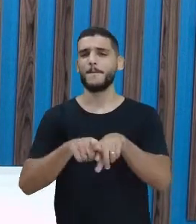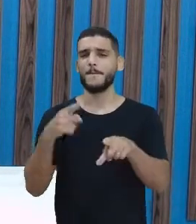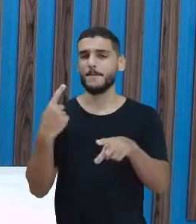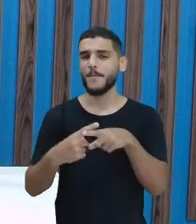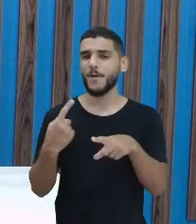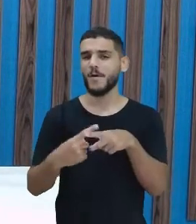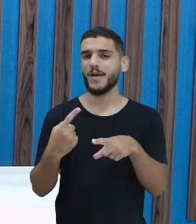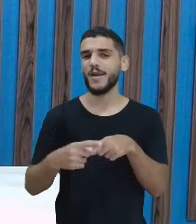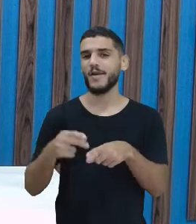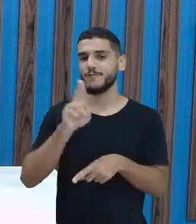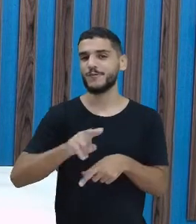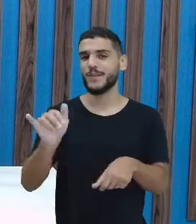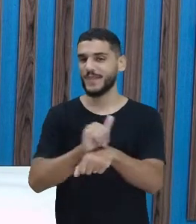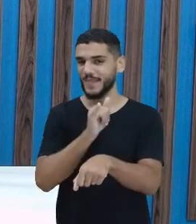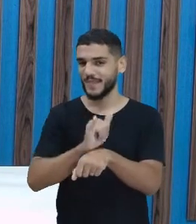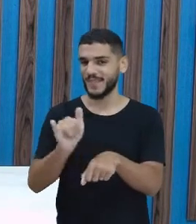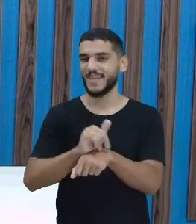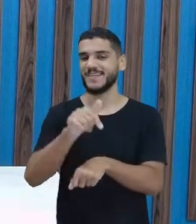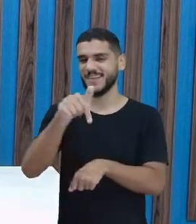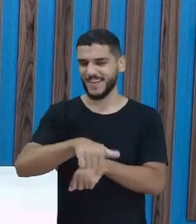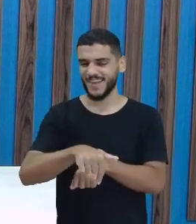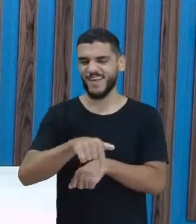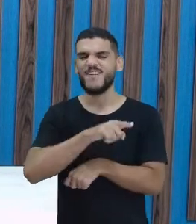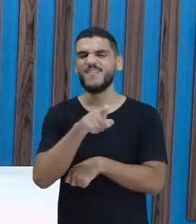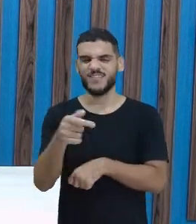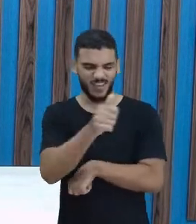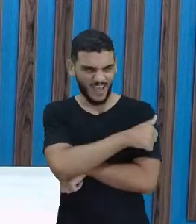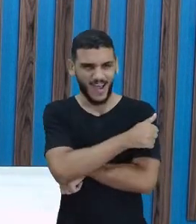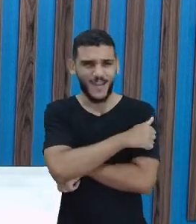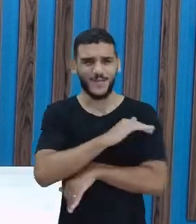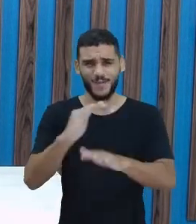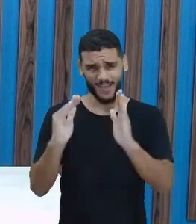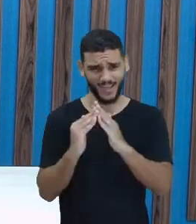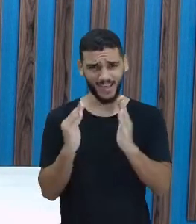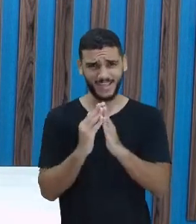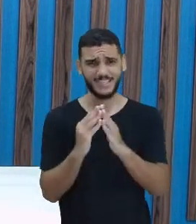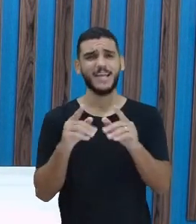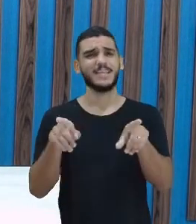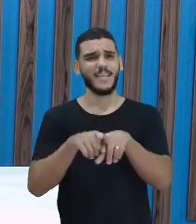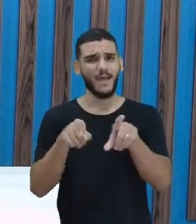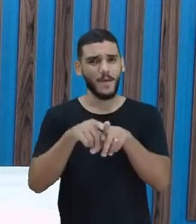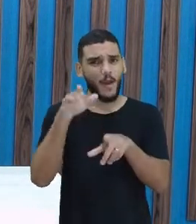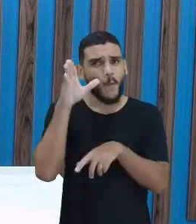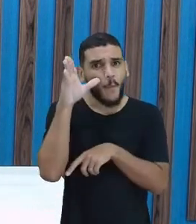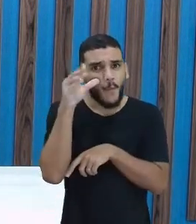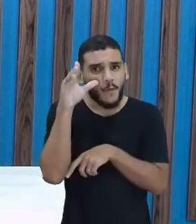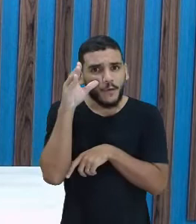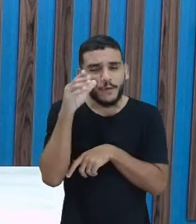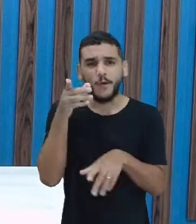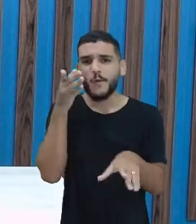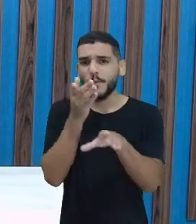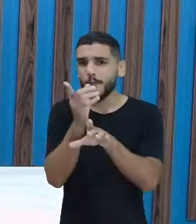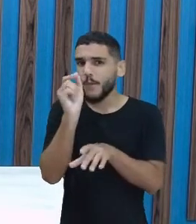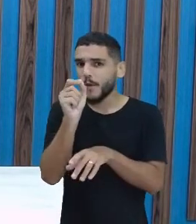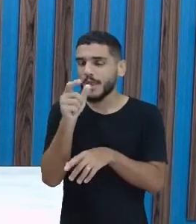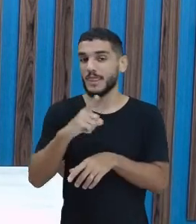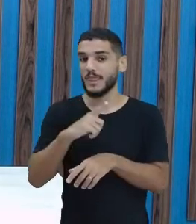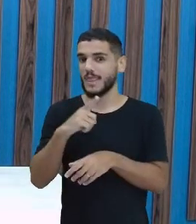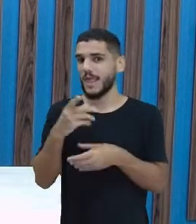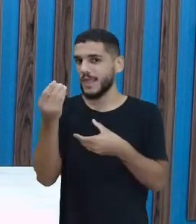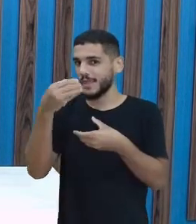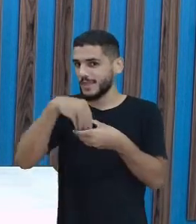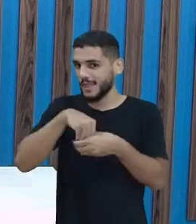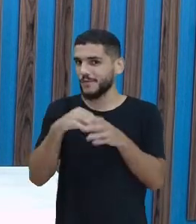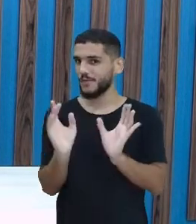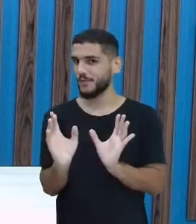lata aqui, eu tenho certeza que vocês, alunos, que estão aí em casa, estão curiosos para descobrir o que está aqui dentro, né? Pois é,